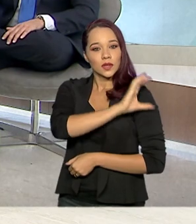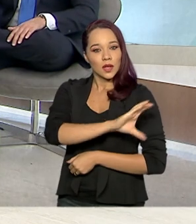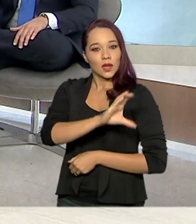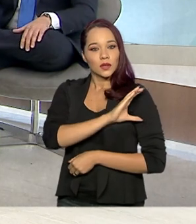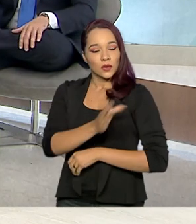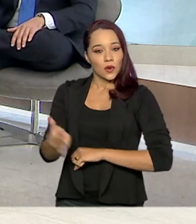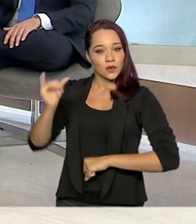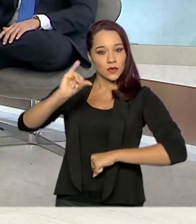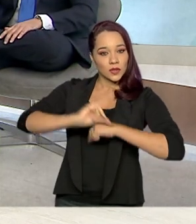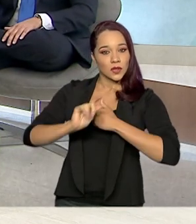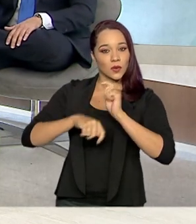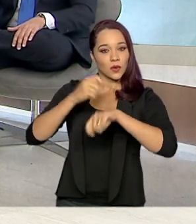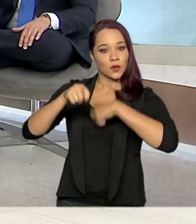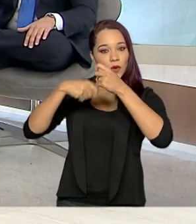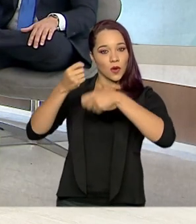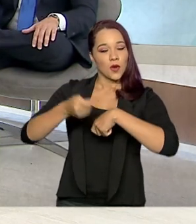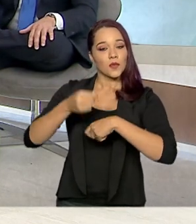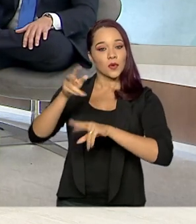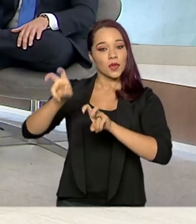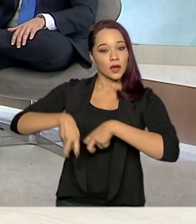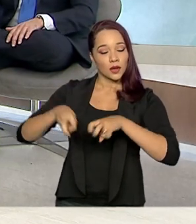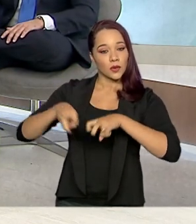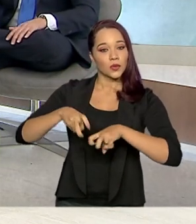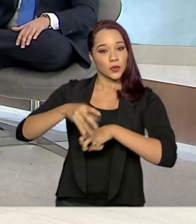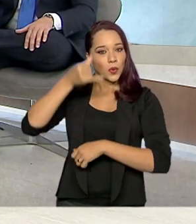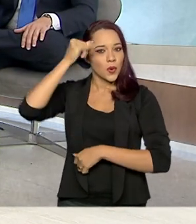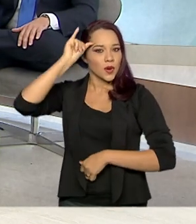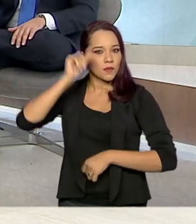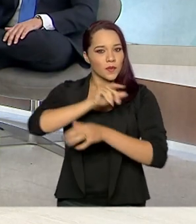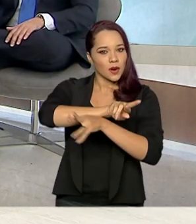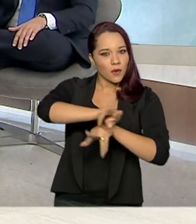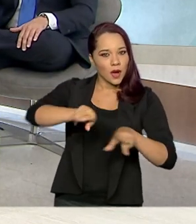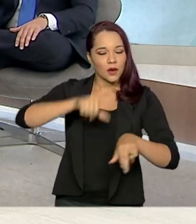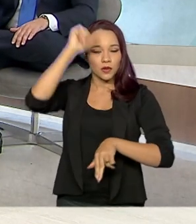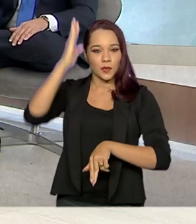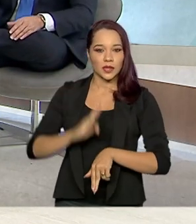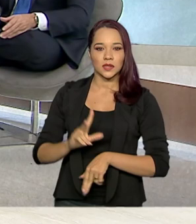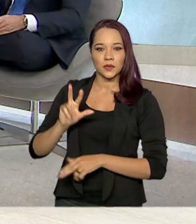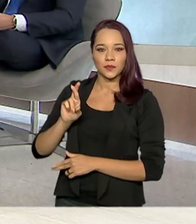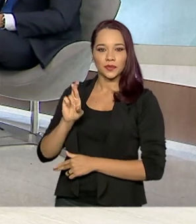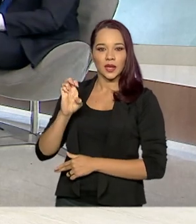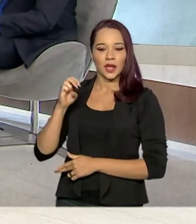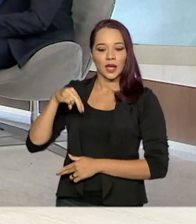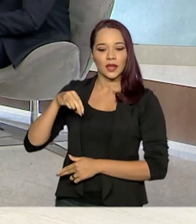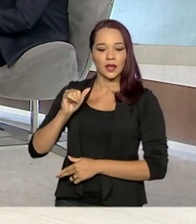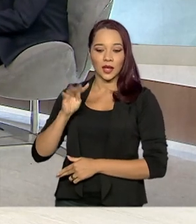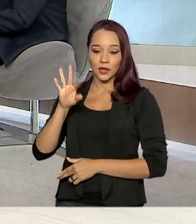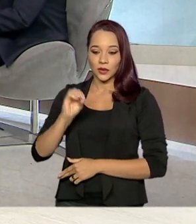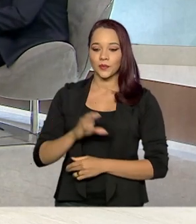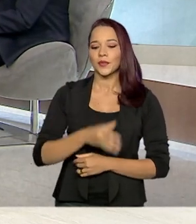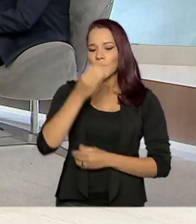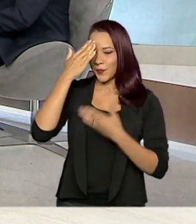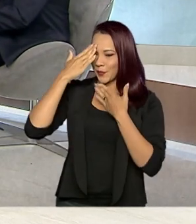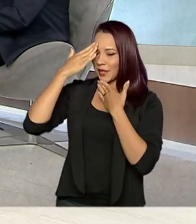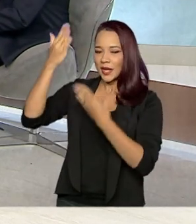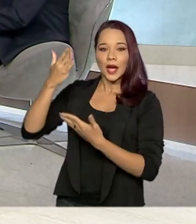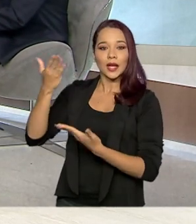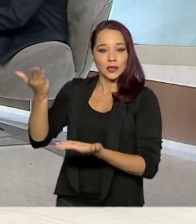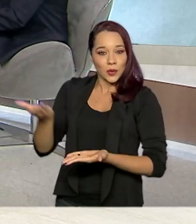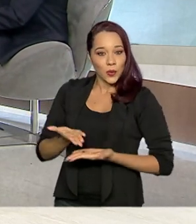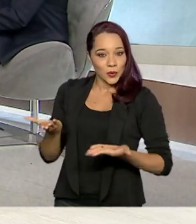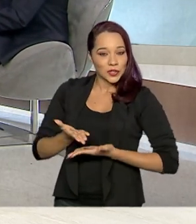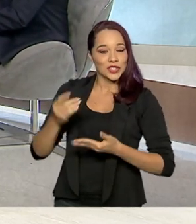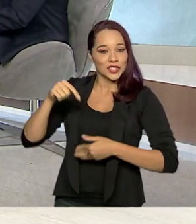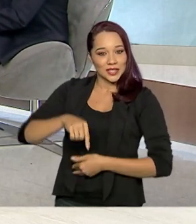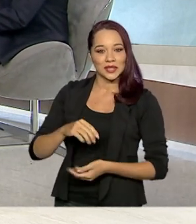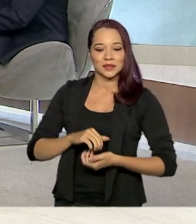Núcleo Econômico da Confederação da Agricultura e Pecuária do Brasil, Renato Conchon. Muito obrigado pela presença aqui no Brasil em